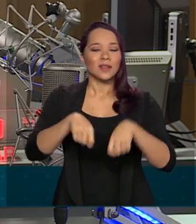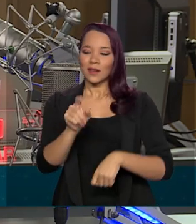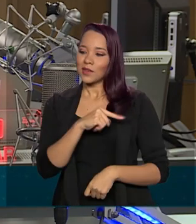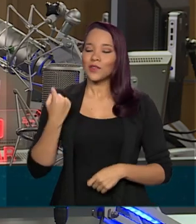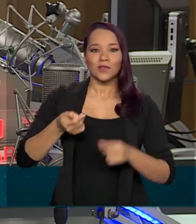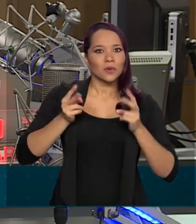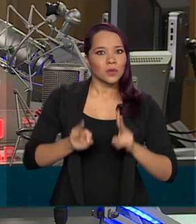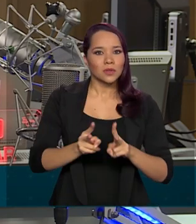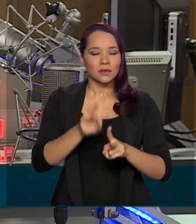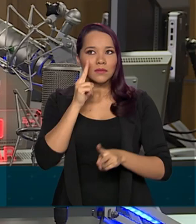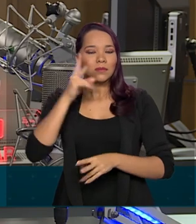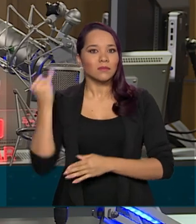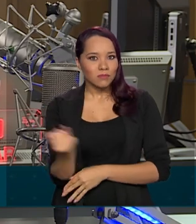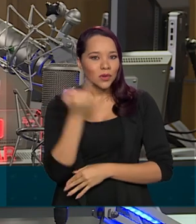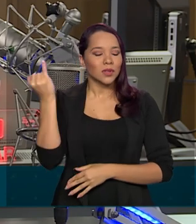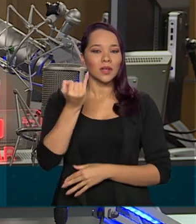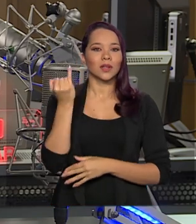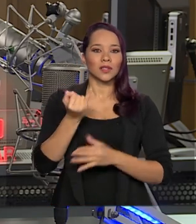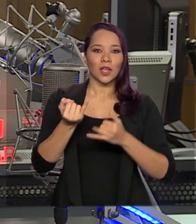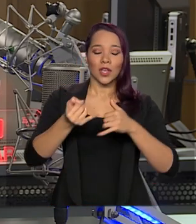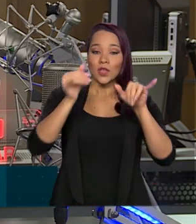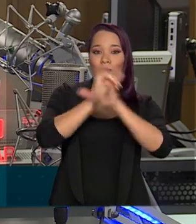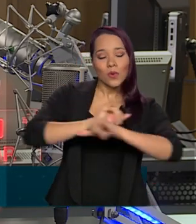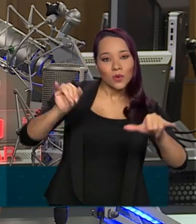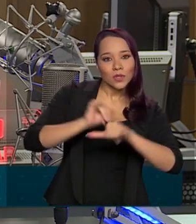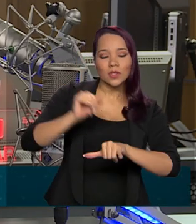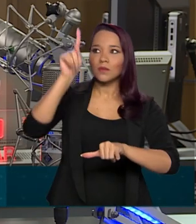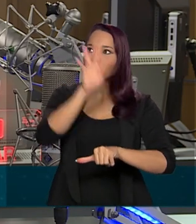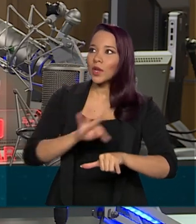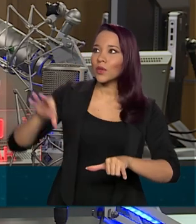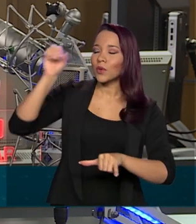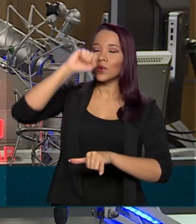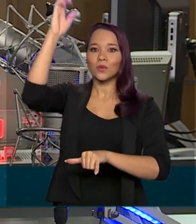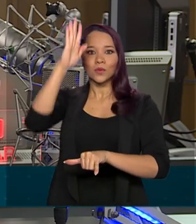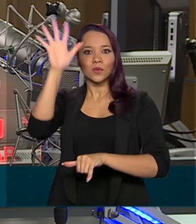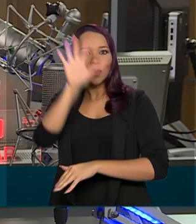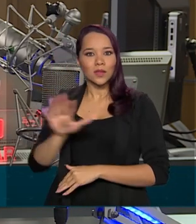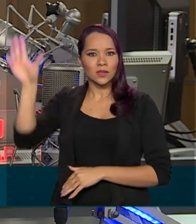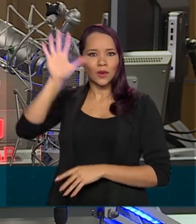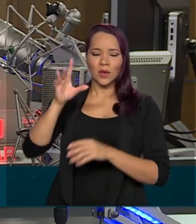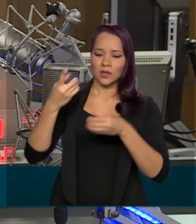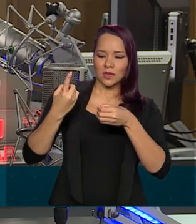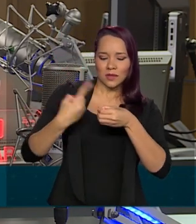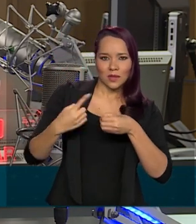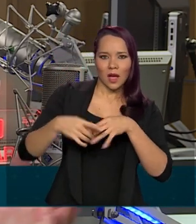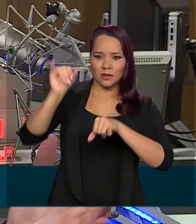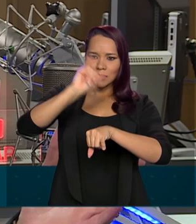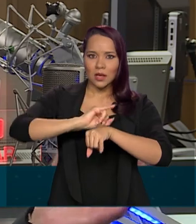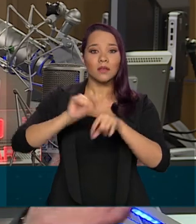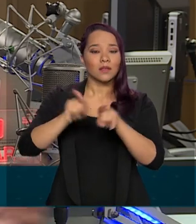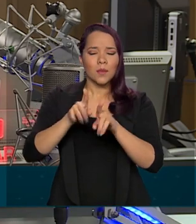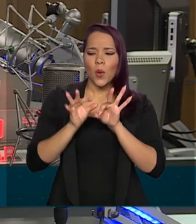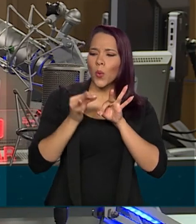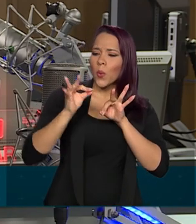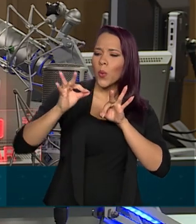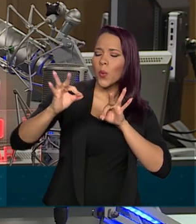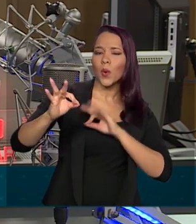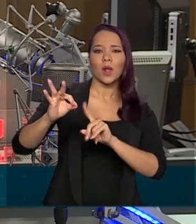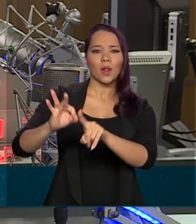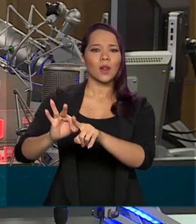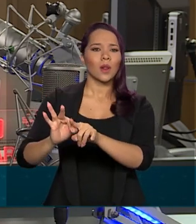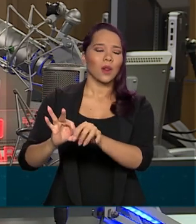continue relevante e levando notícias do governo federal para todos os rincões do Brasil. Desde as cidades grandes, as metrópoles, até o interior